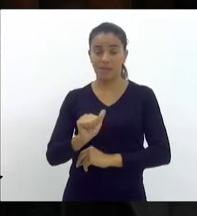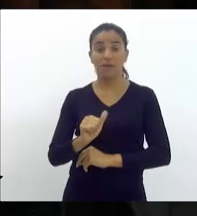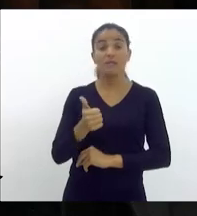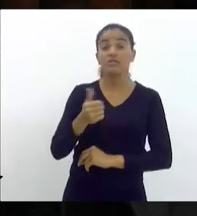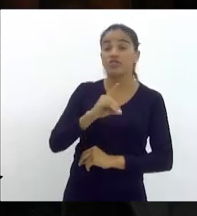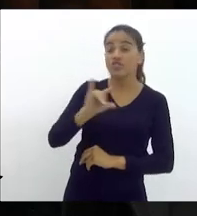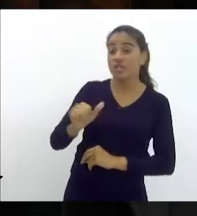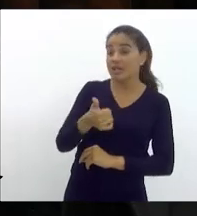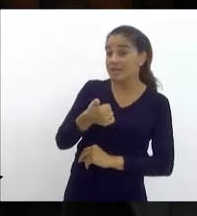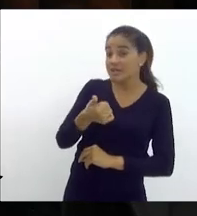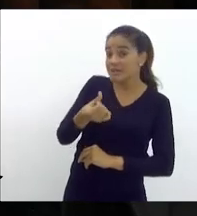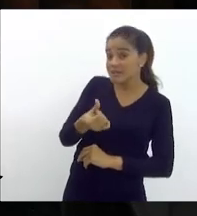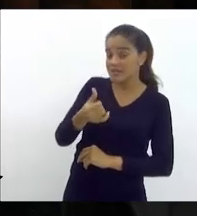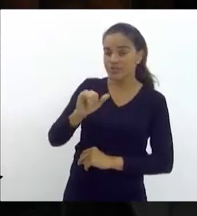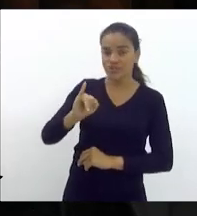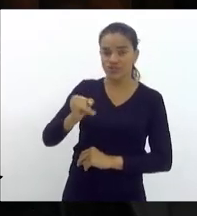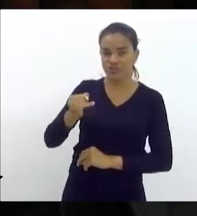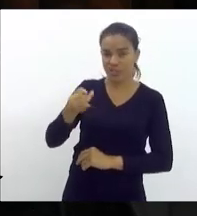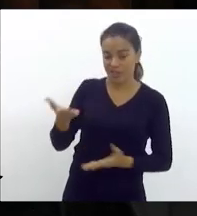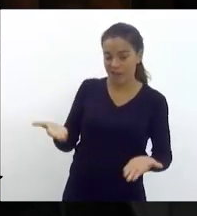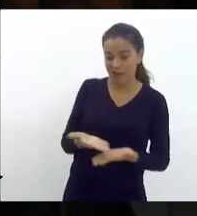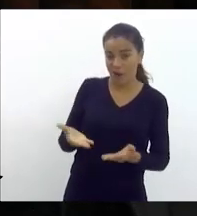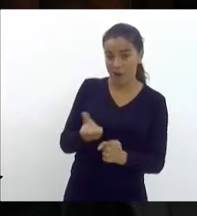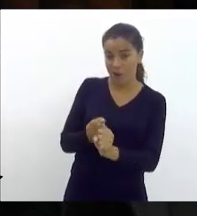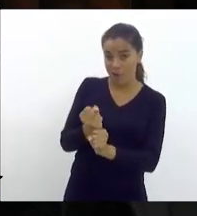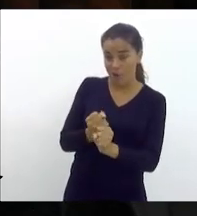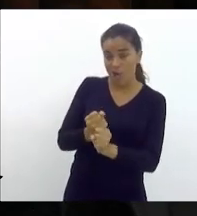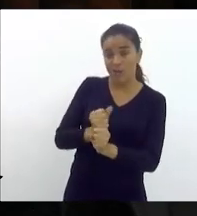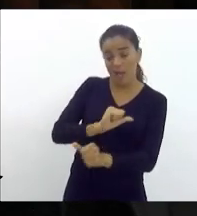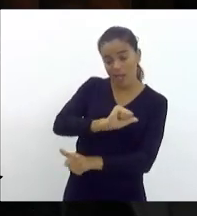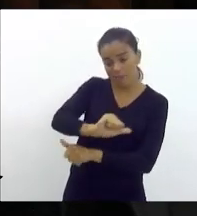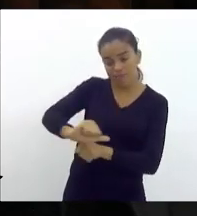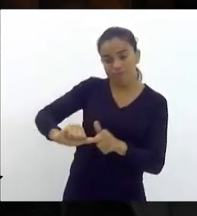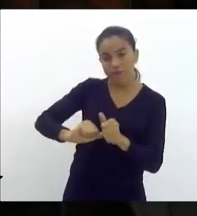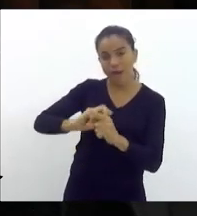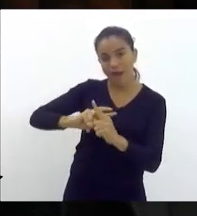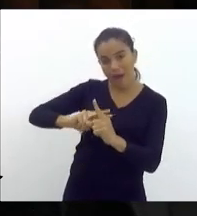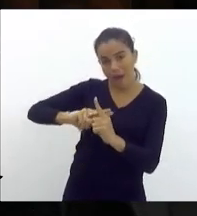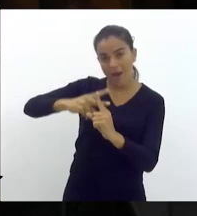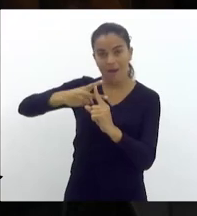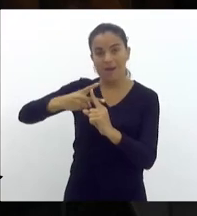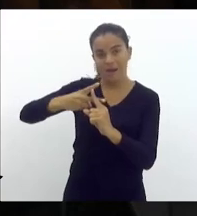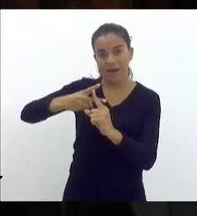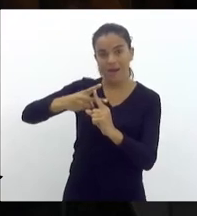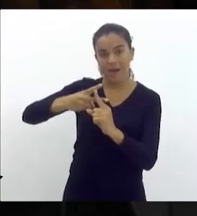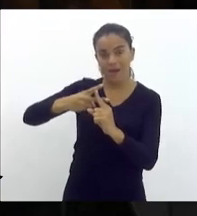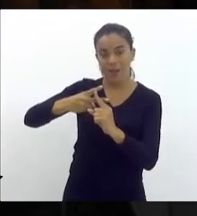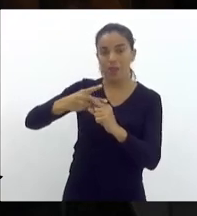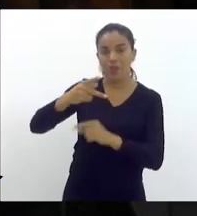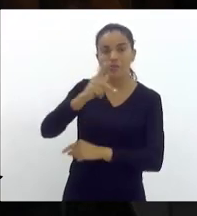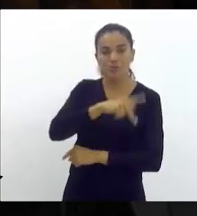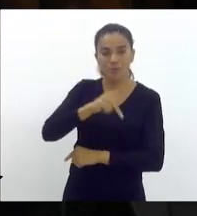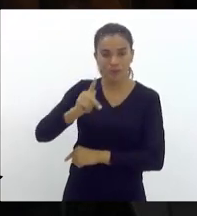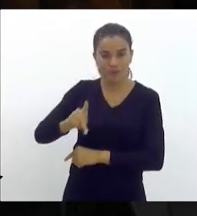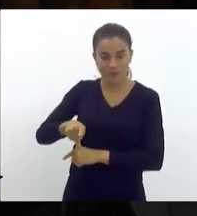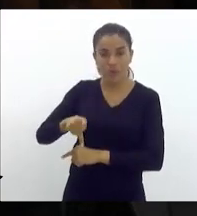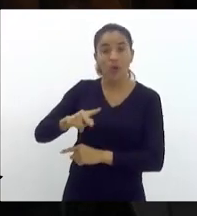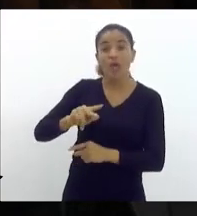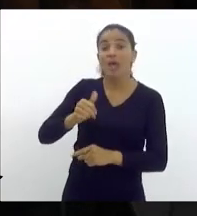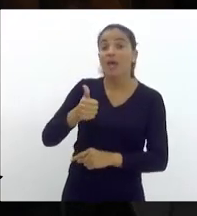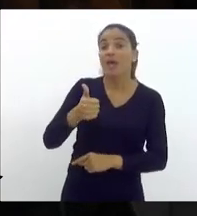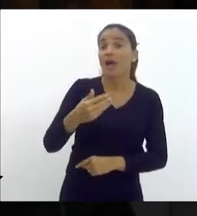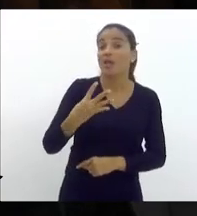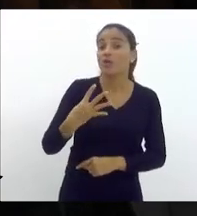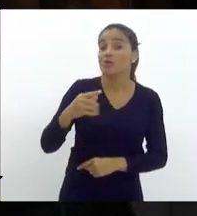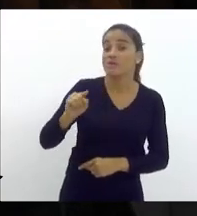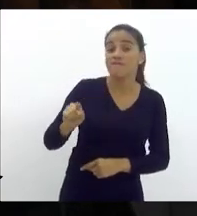ele reajustou o piso nacional do magistério em 14